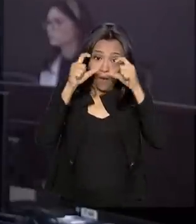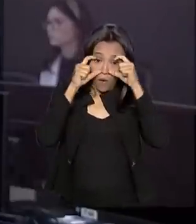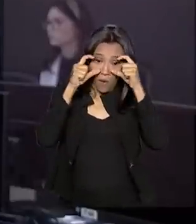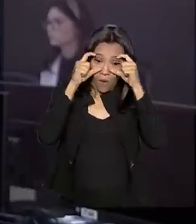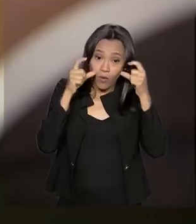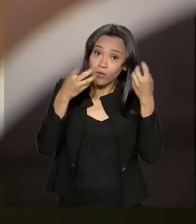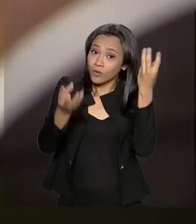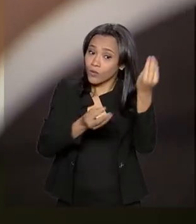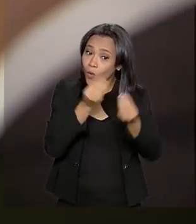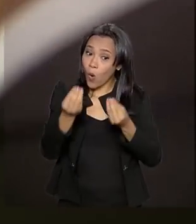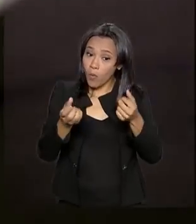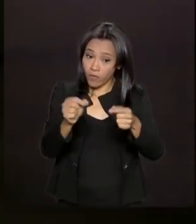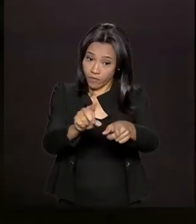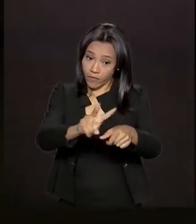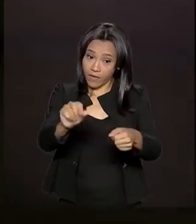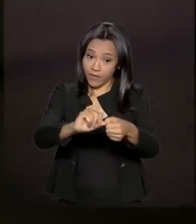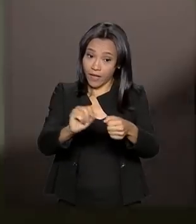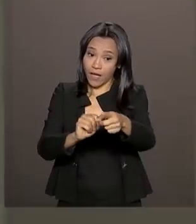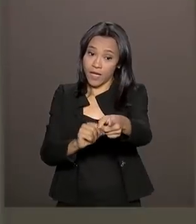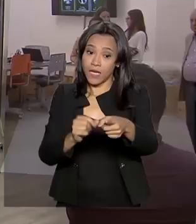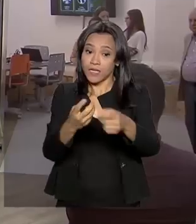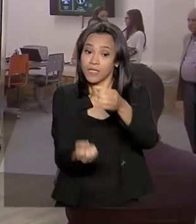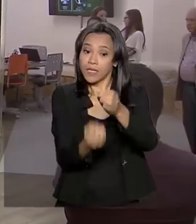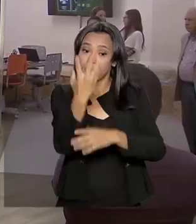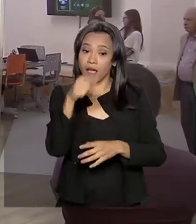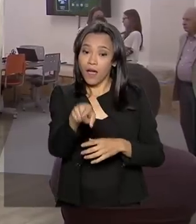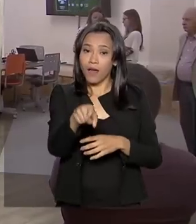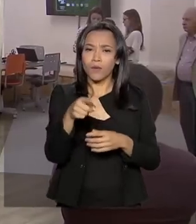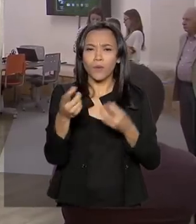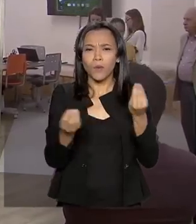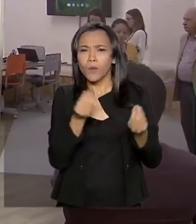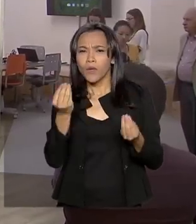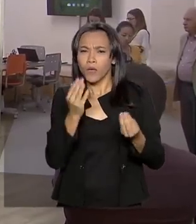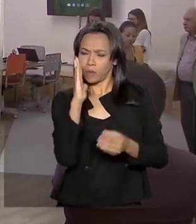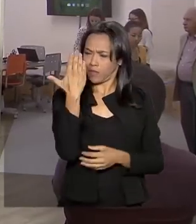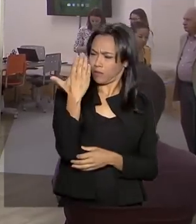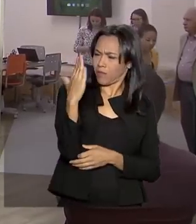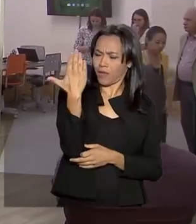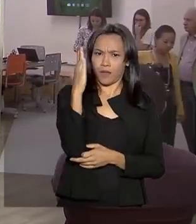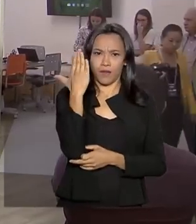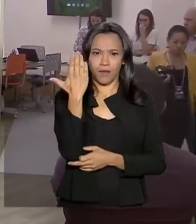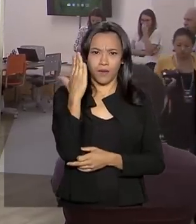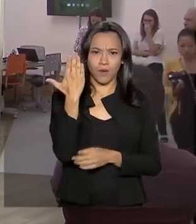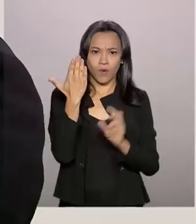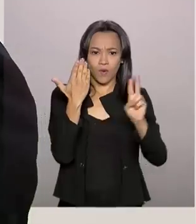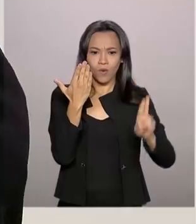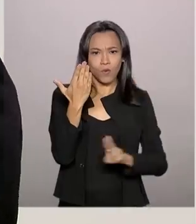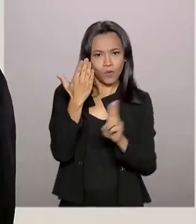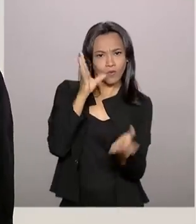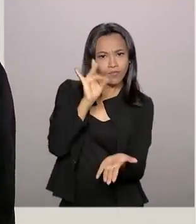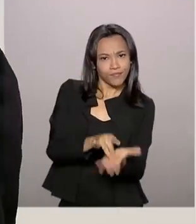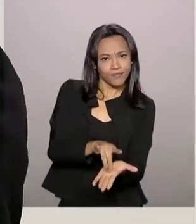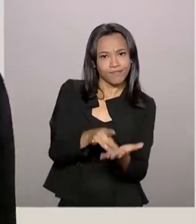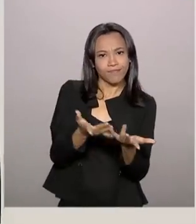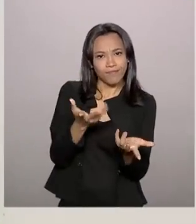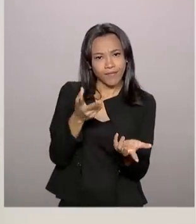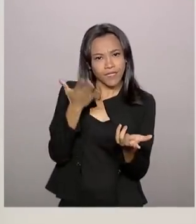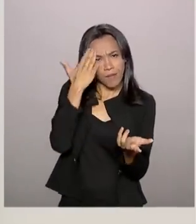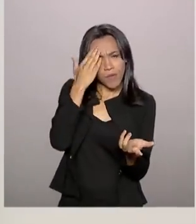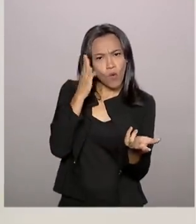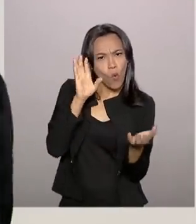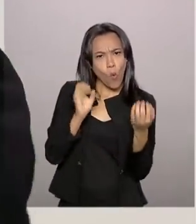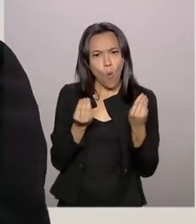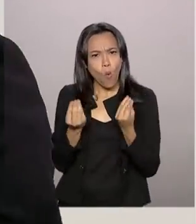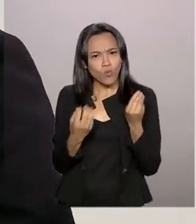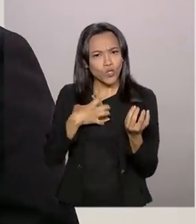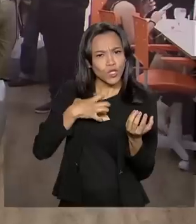óculos vão ficar no rosto, eles criaram uma espécie de espelho virtual com uso de realidade aumentada. Eu conversei